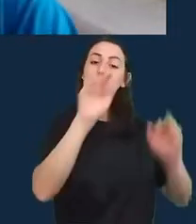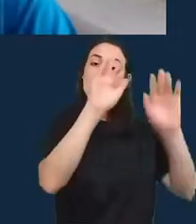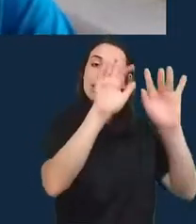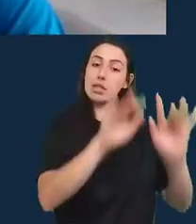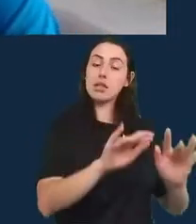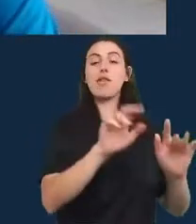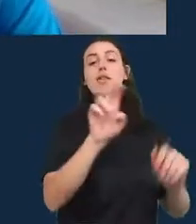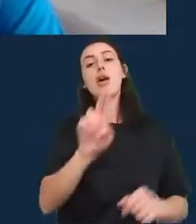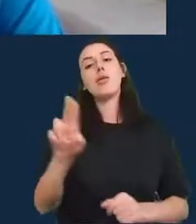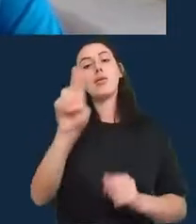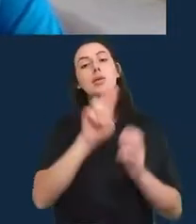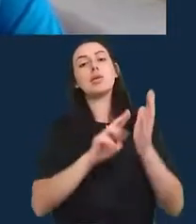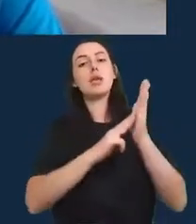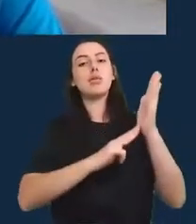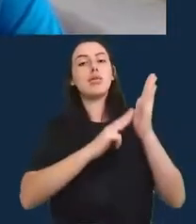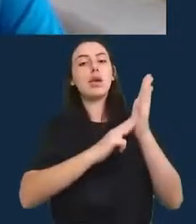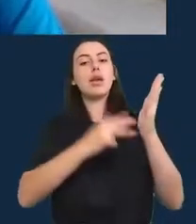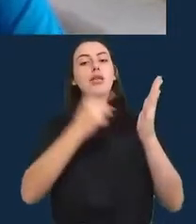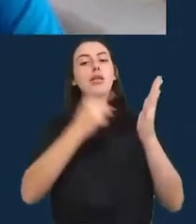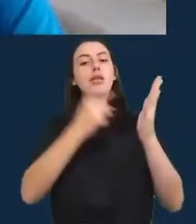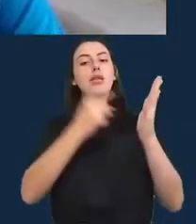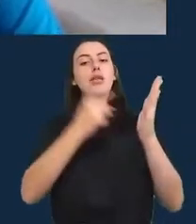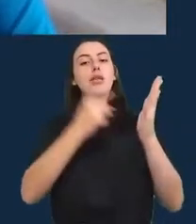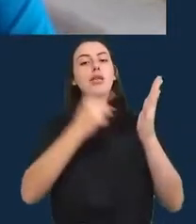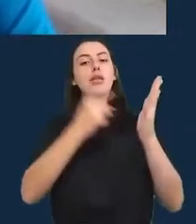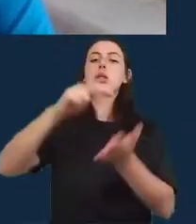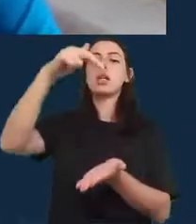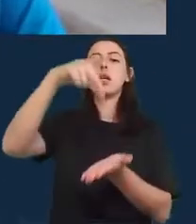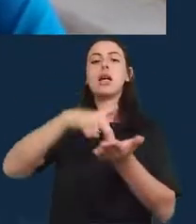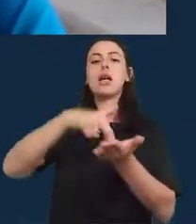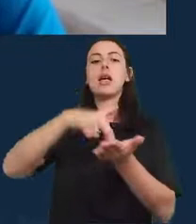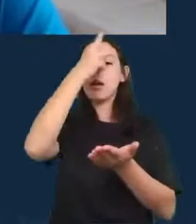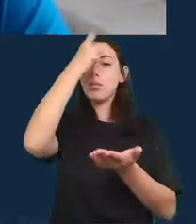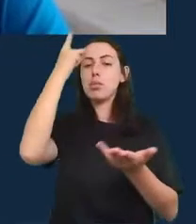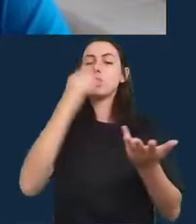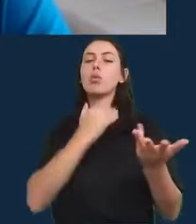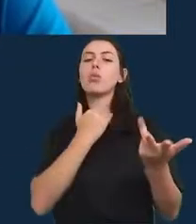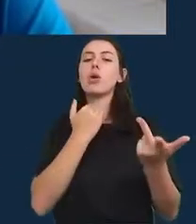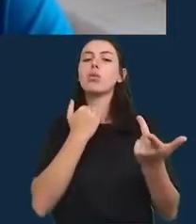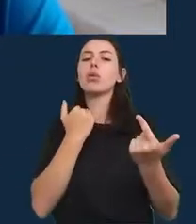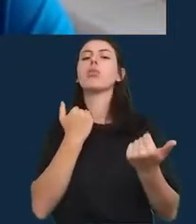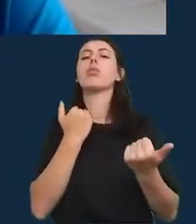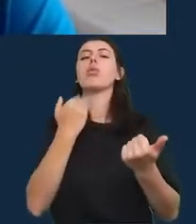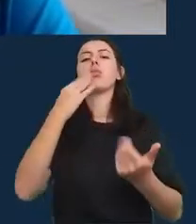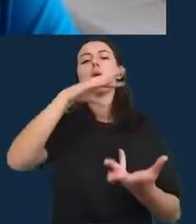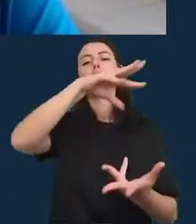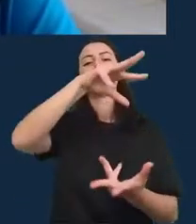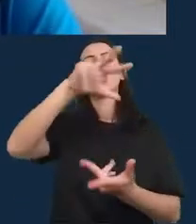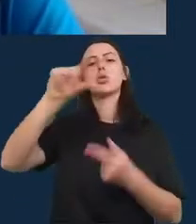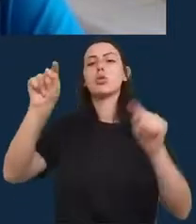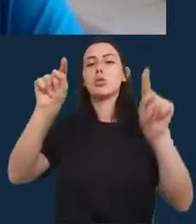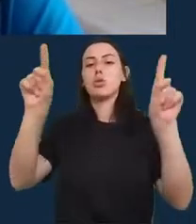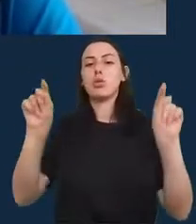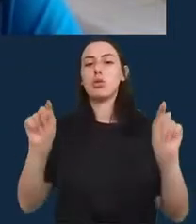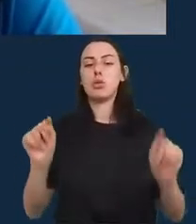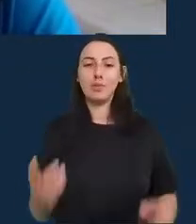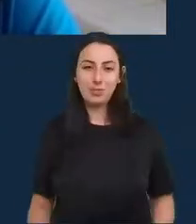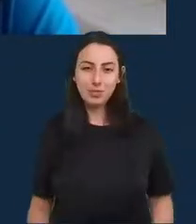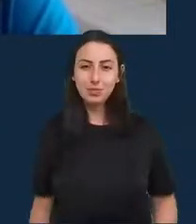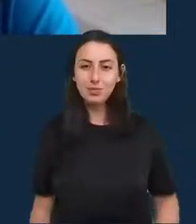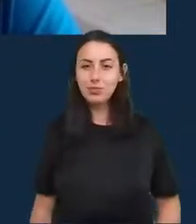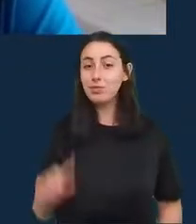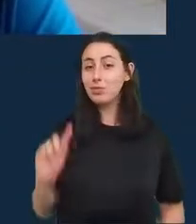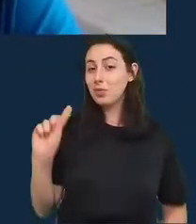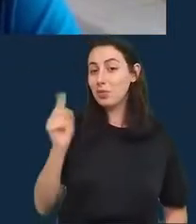realidade das mortes em excesso no mundo por covid bom primeiramente muito obrigado por